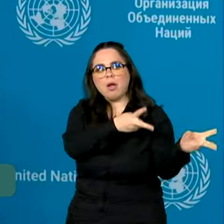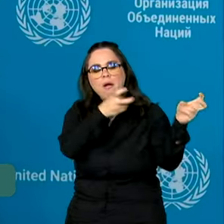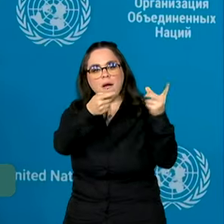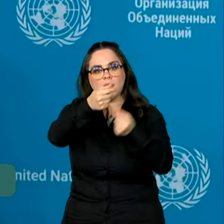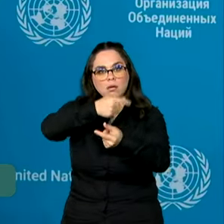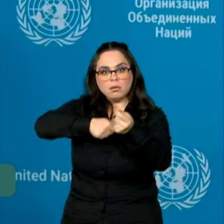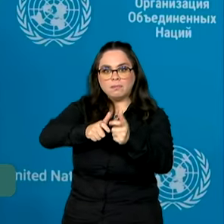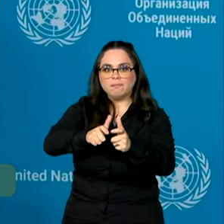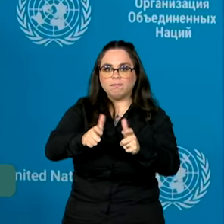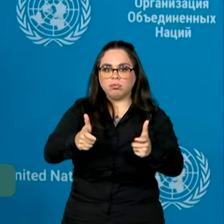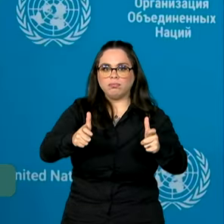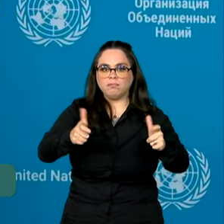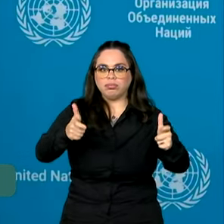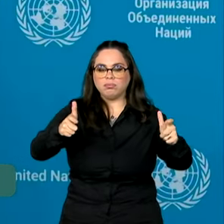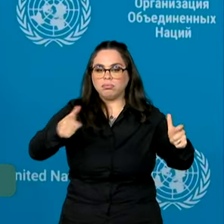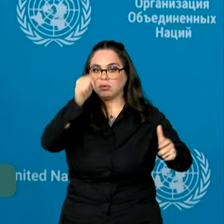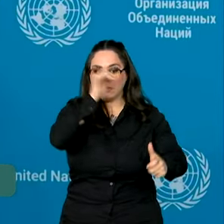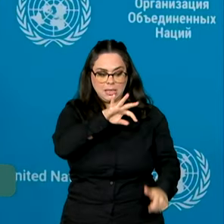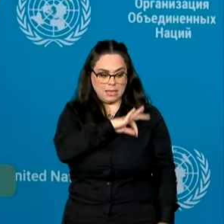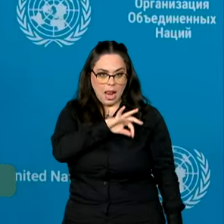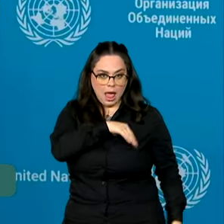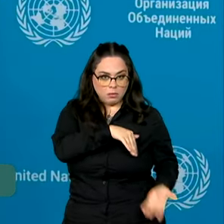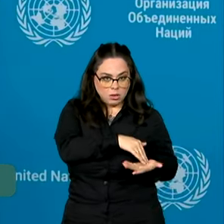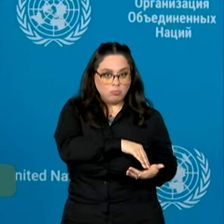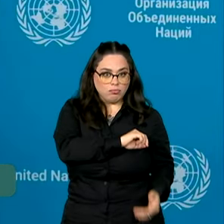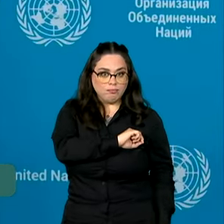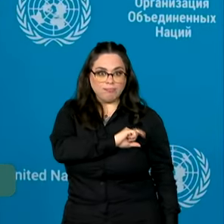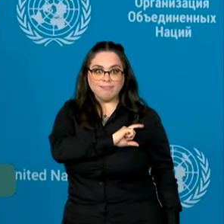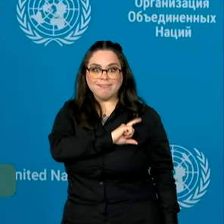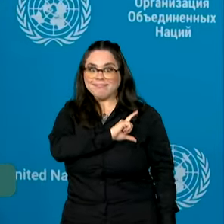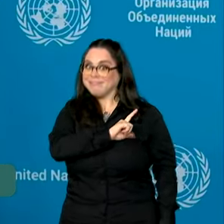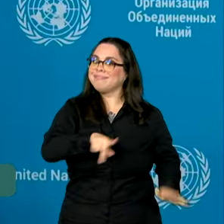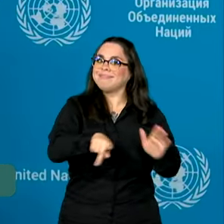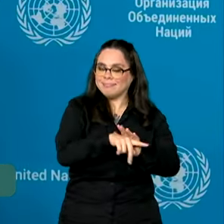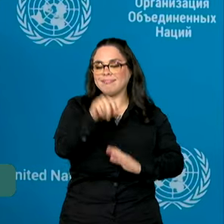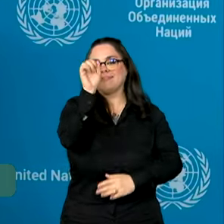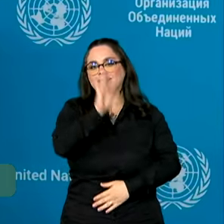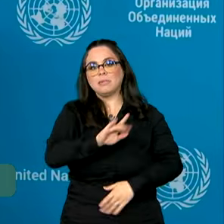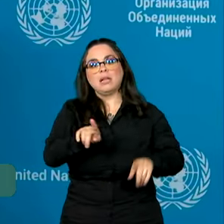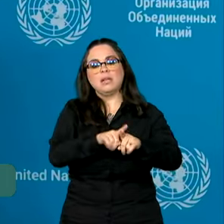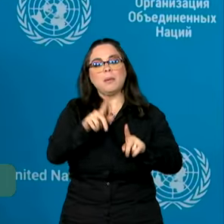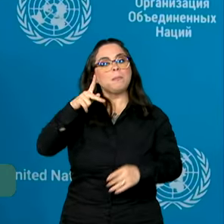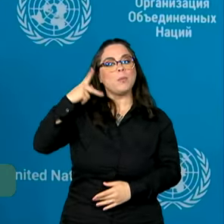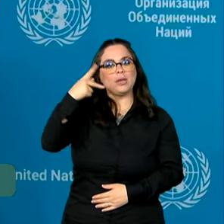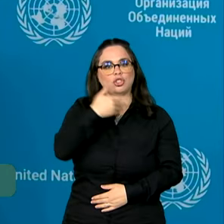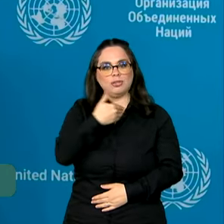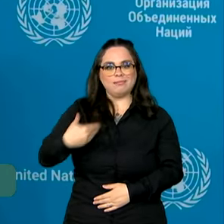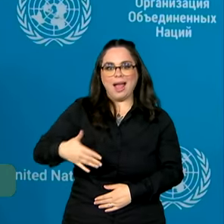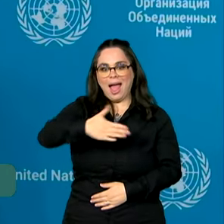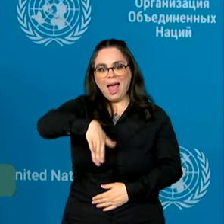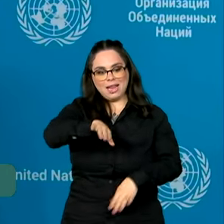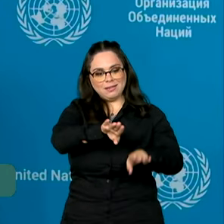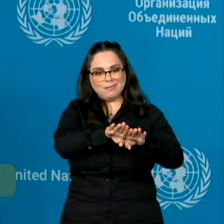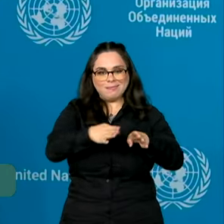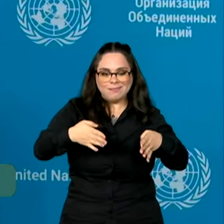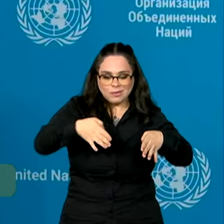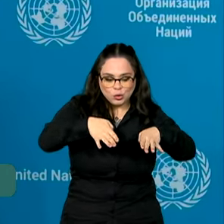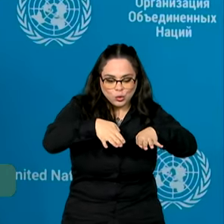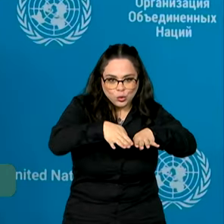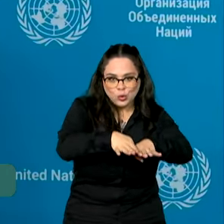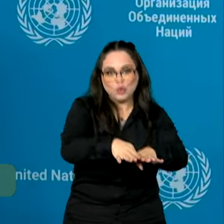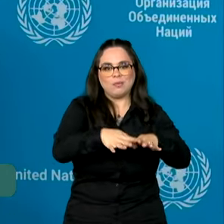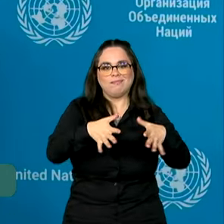crescer no Brasil, que o salário mínimo vai continuar crescendo no Brasil, que as políticas de inclusão social vão continuar